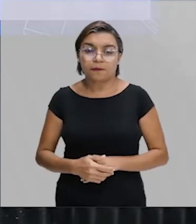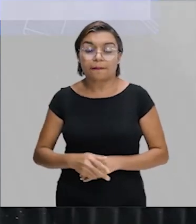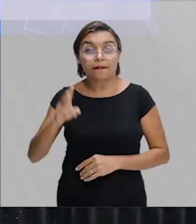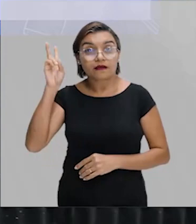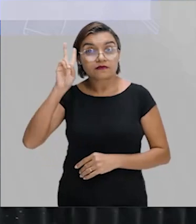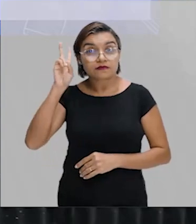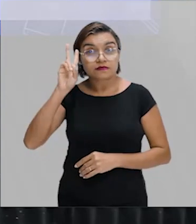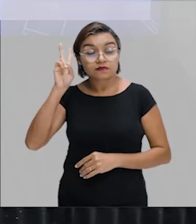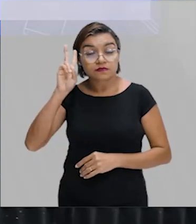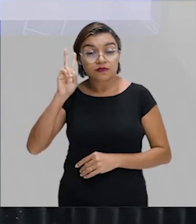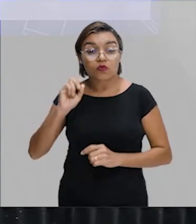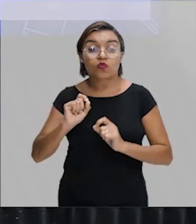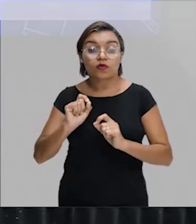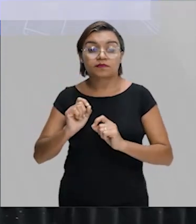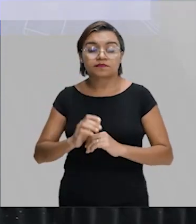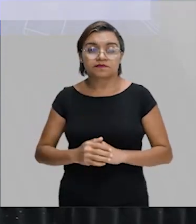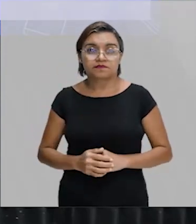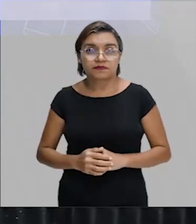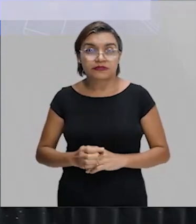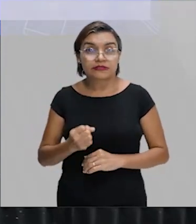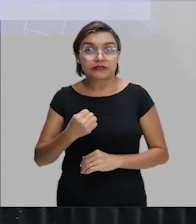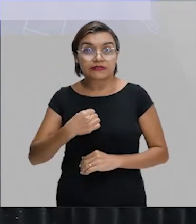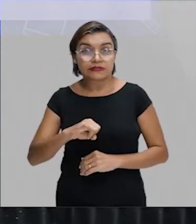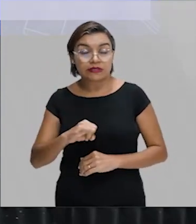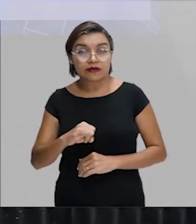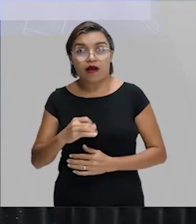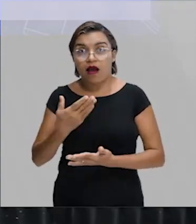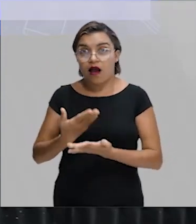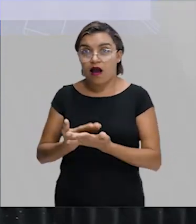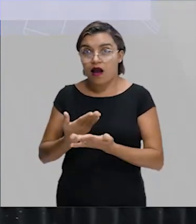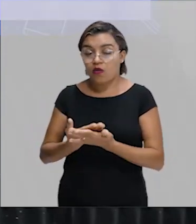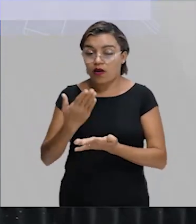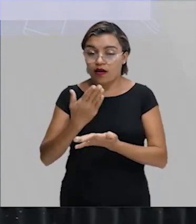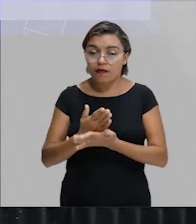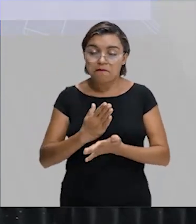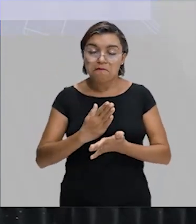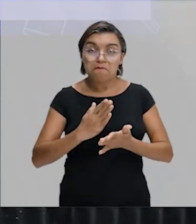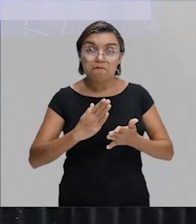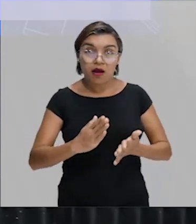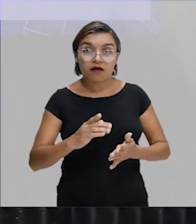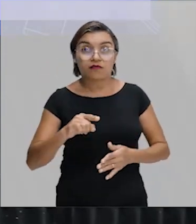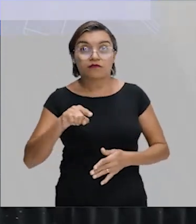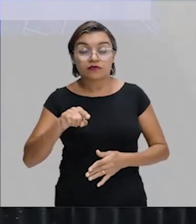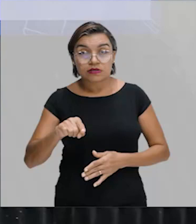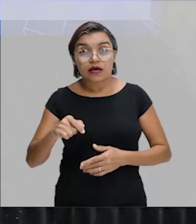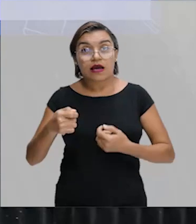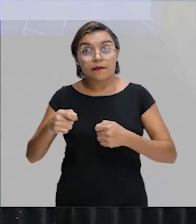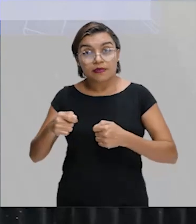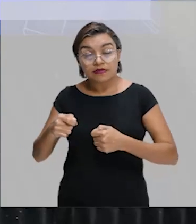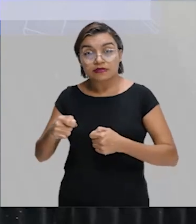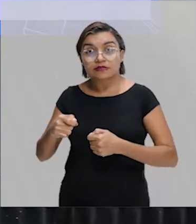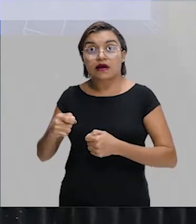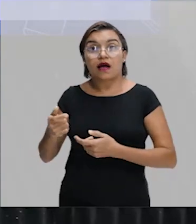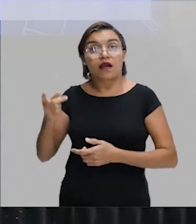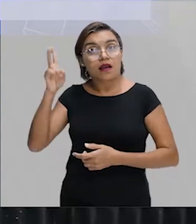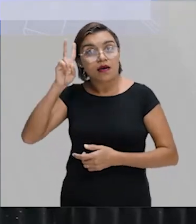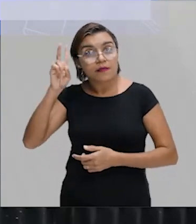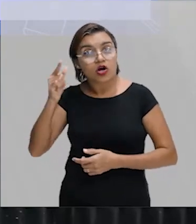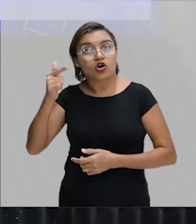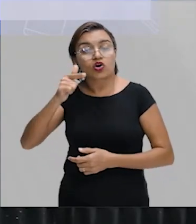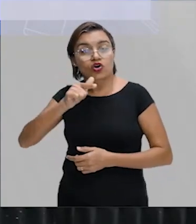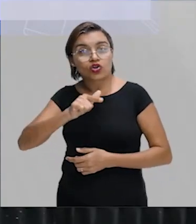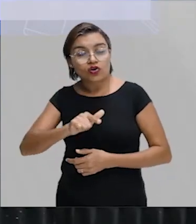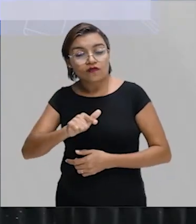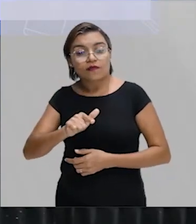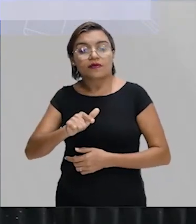se você quiser, após terminar essa aula, relembrar ou assistir a aula, teórica que embasa a resolução destes